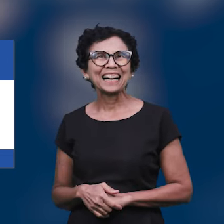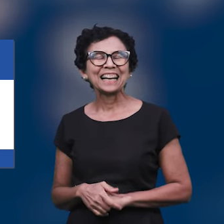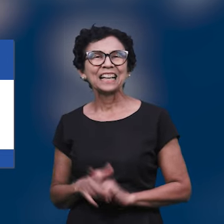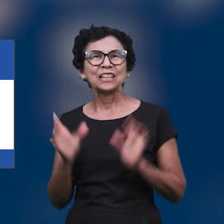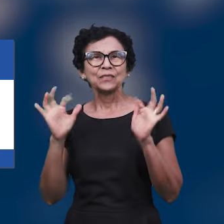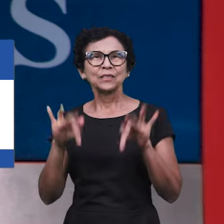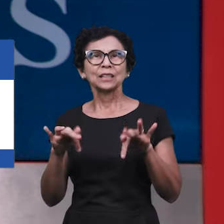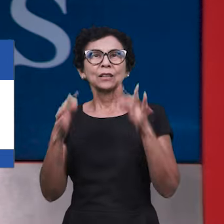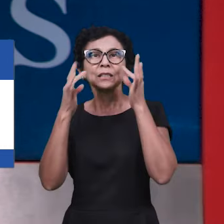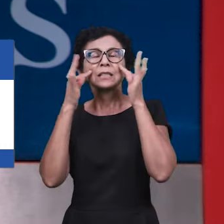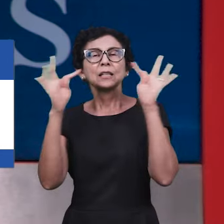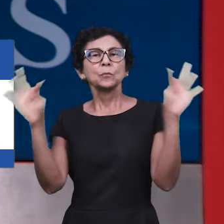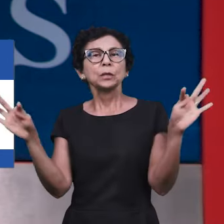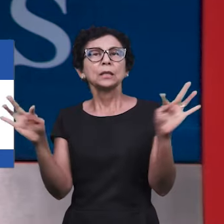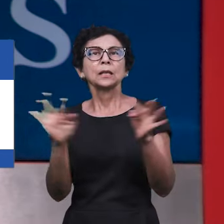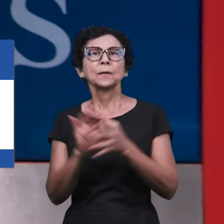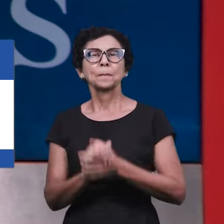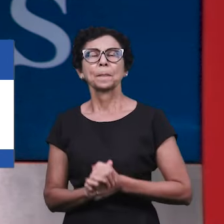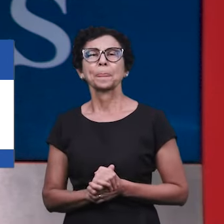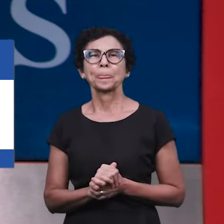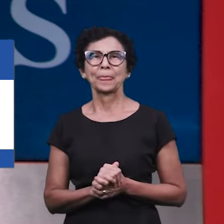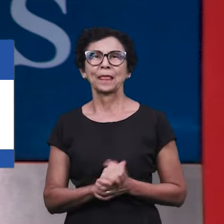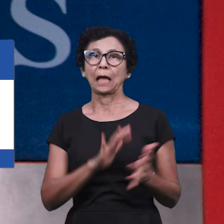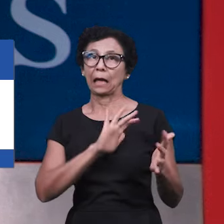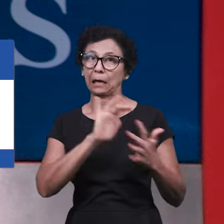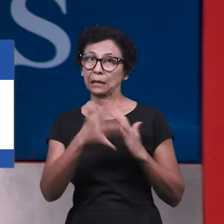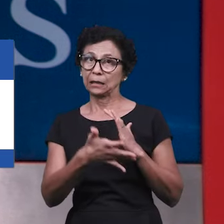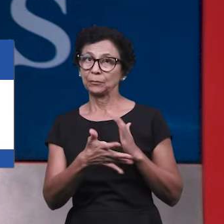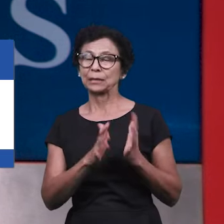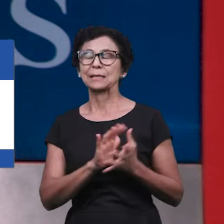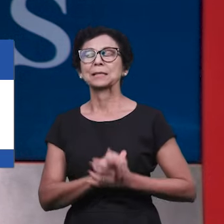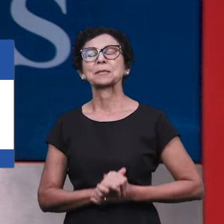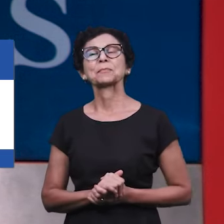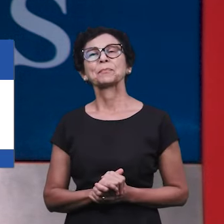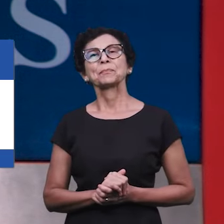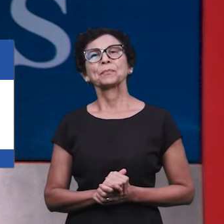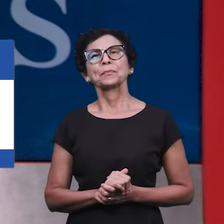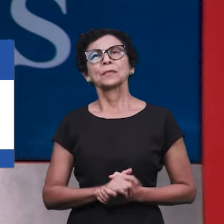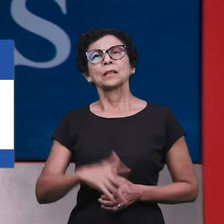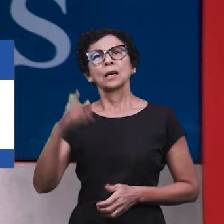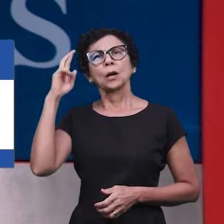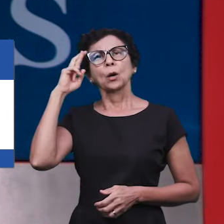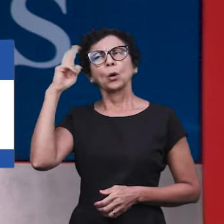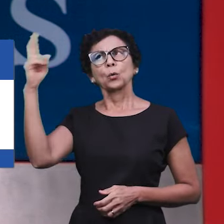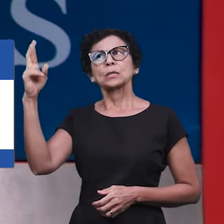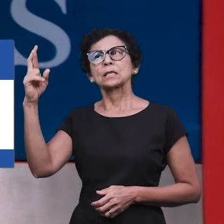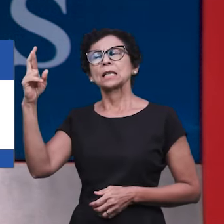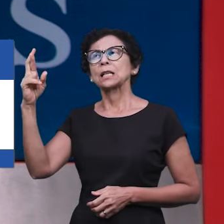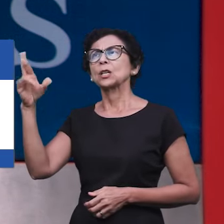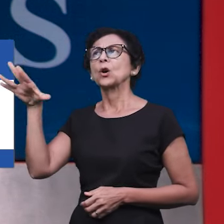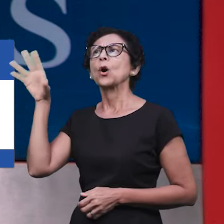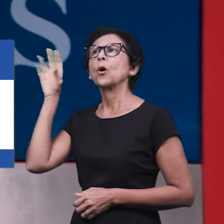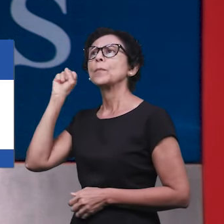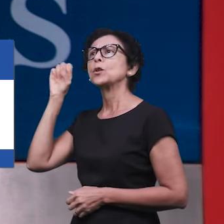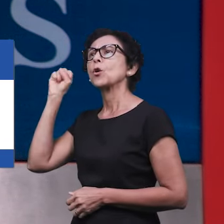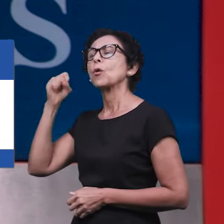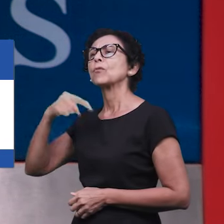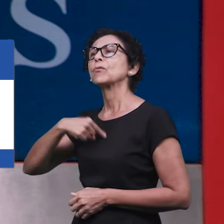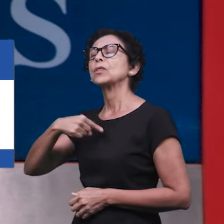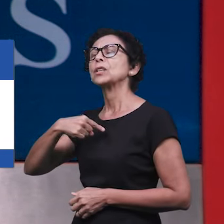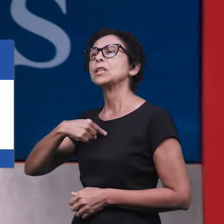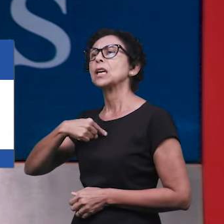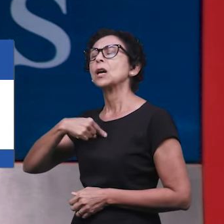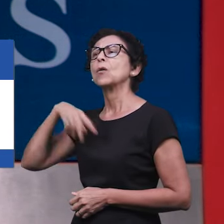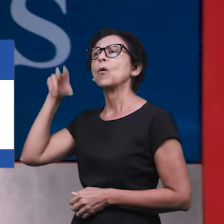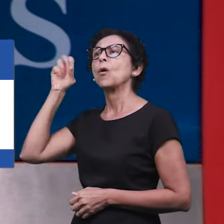testemunho dizendo o seguinte, na língua brasileira de sinais, dizendo assim, O Senhor me ouve e eu ouço a voz do